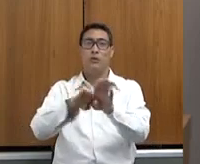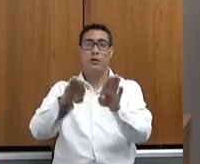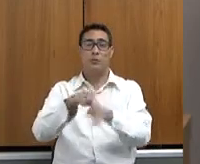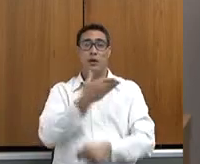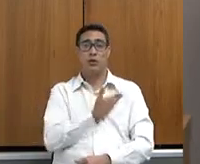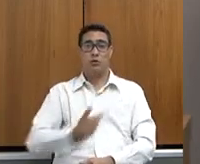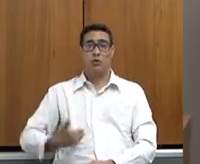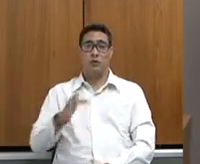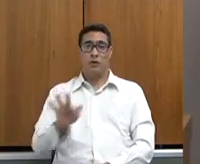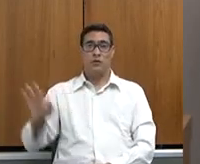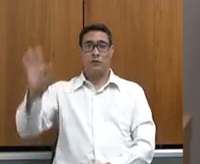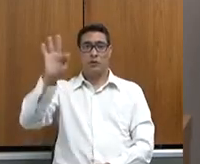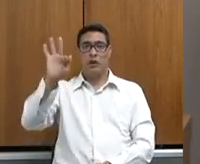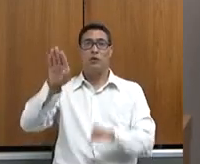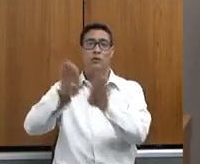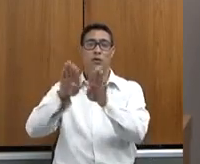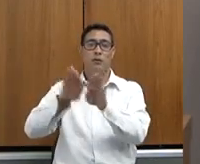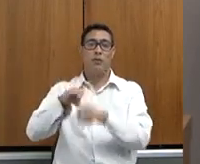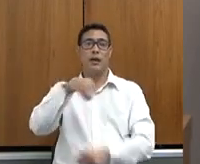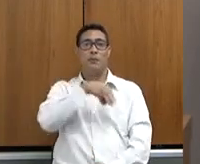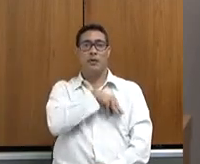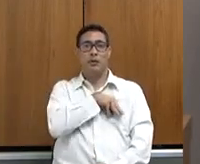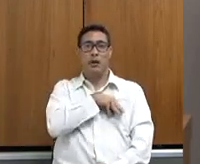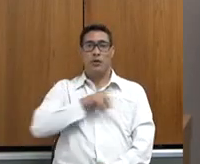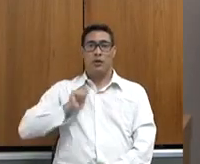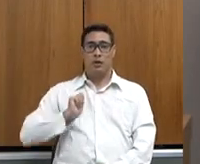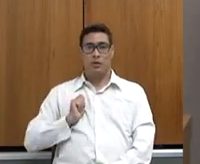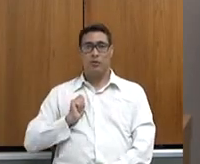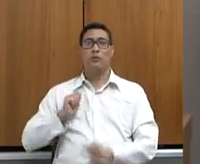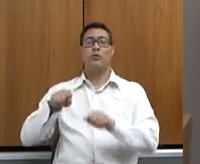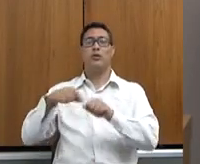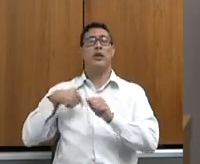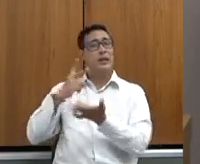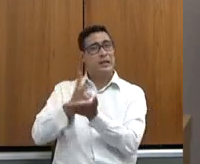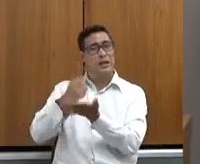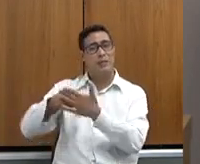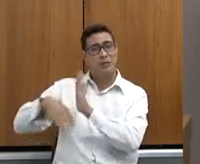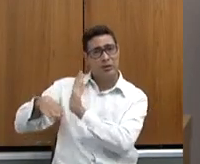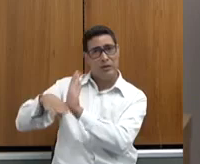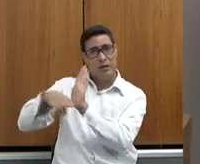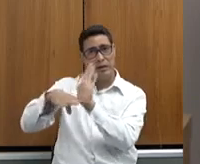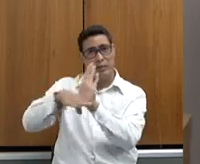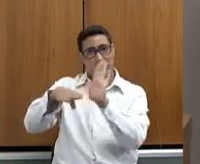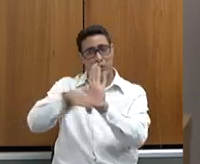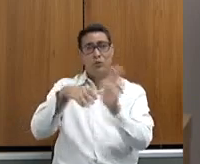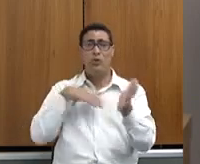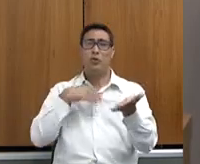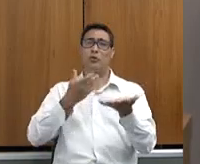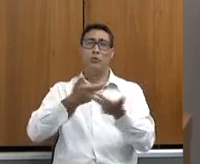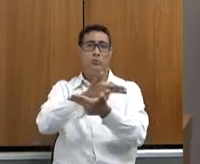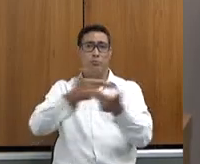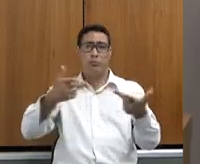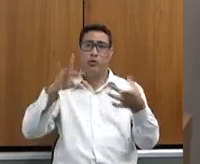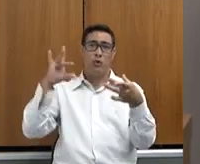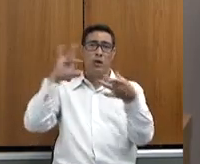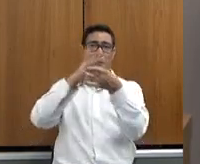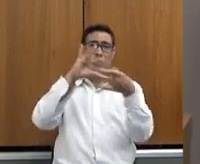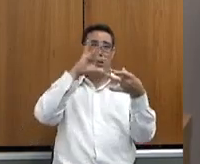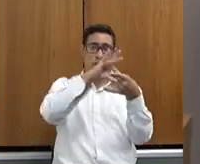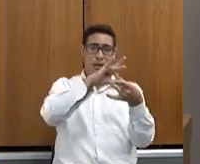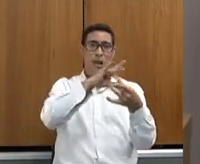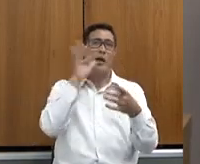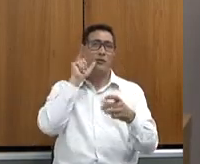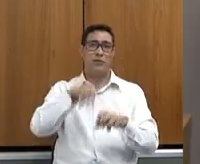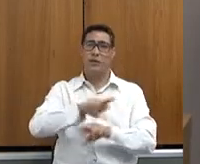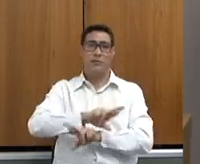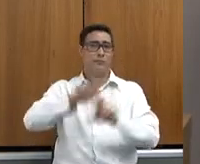através do Ministério da Agricultura, que sempre nos apoiou com os nossos convênios, com as parcerias, e eu tenho certeza que não vai ser diferente, pode